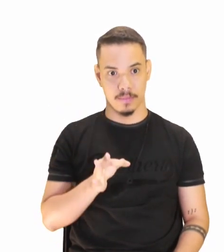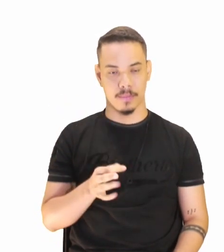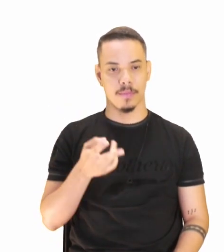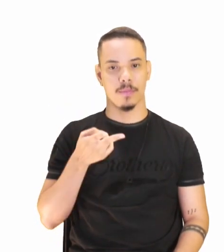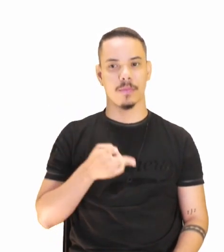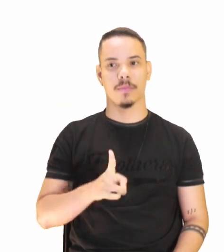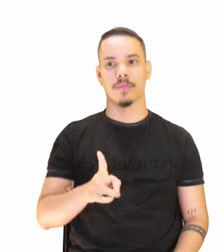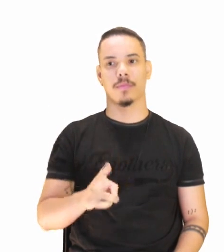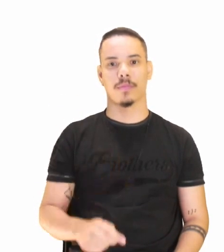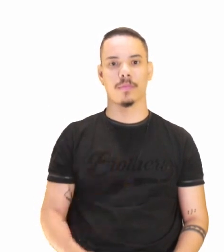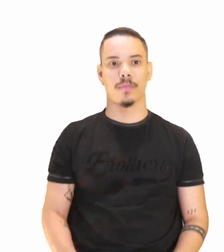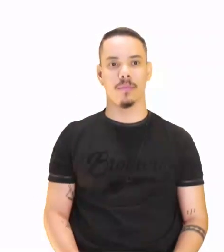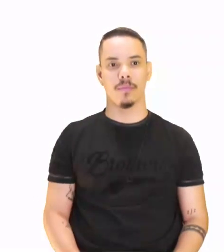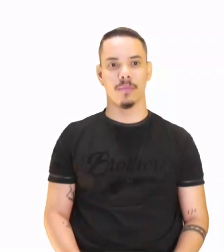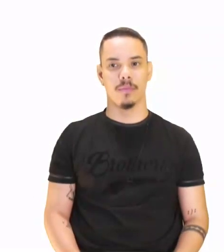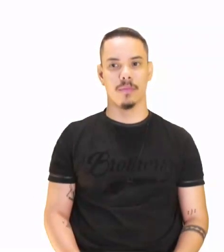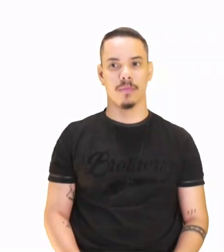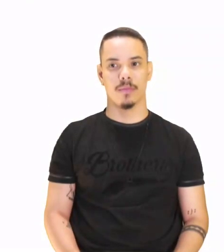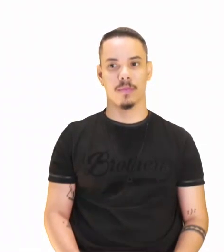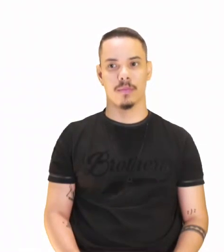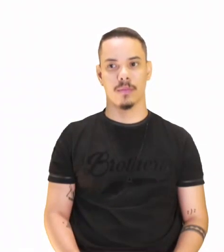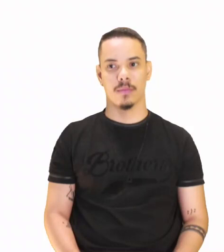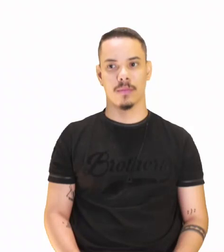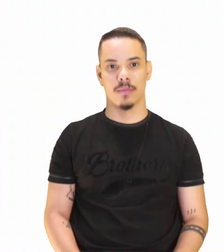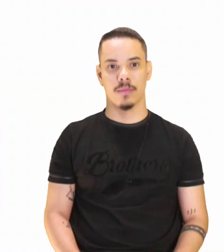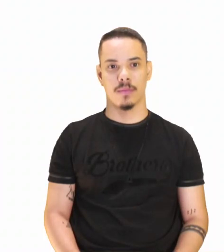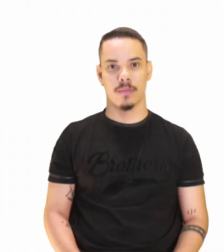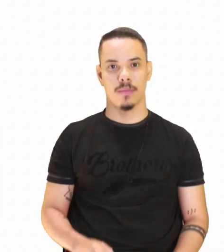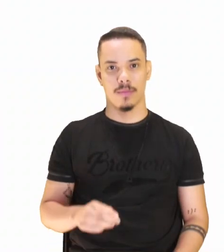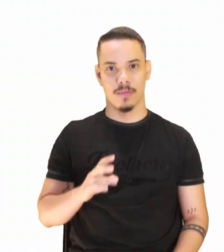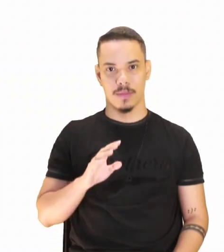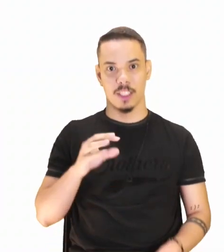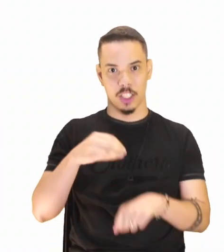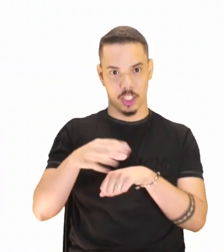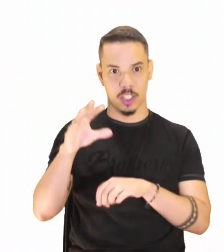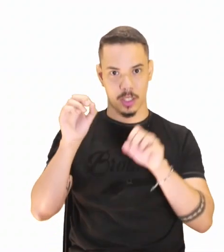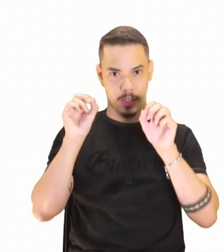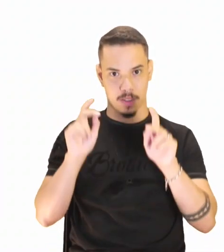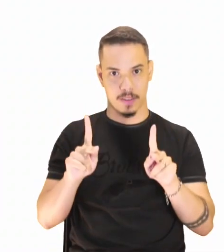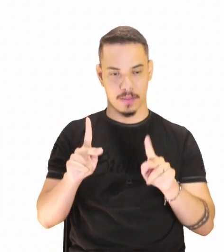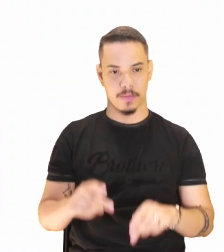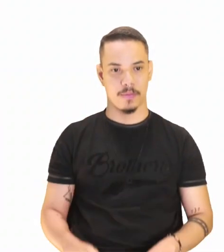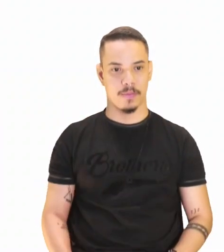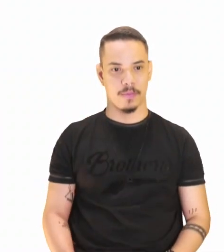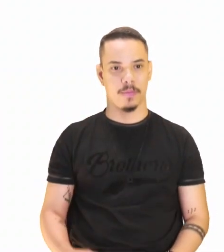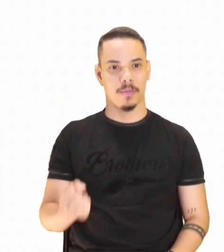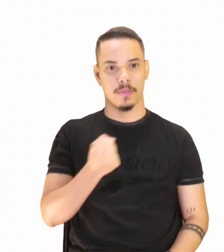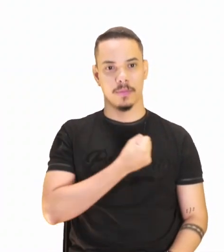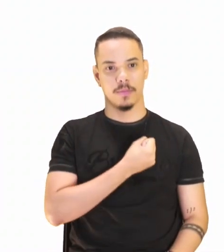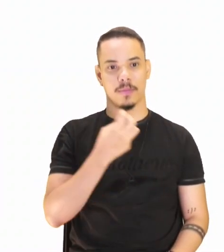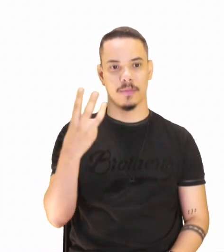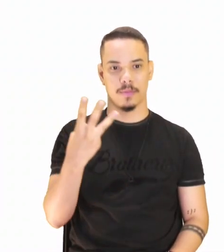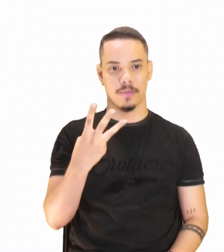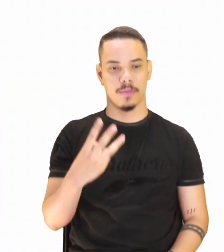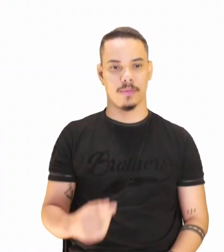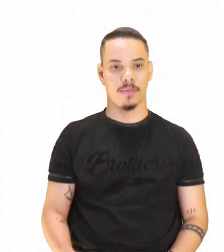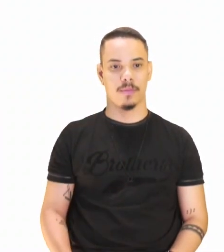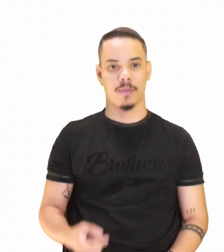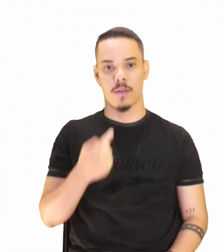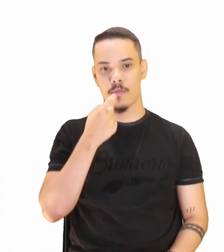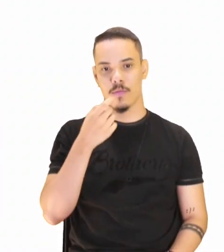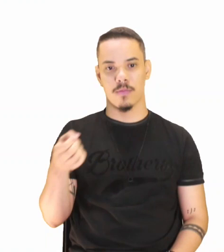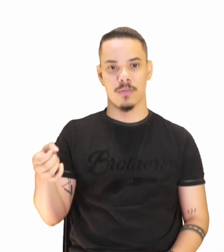seguimos, demos aí o desafio, né, a dica, segundão. Questão número 3, o